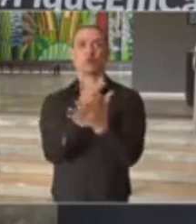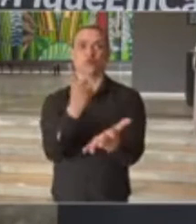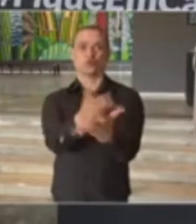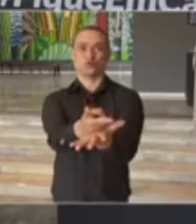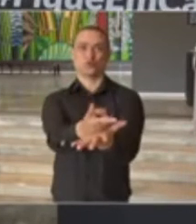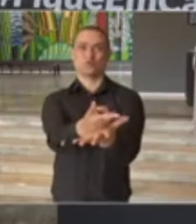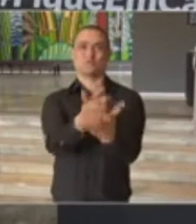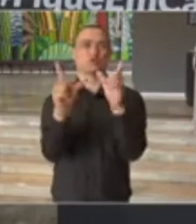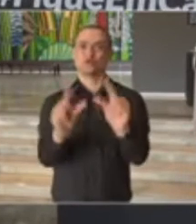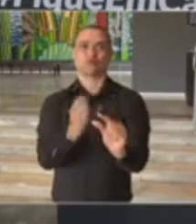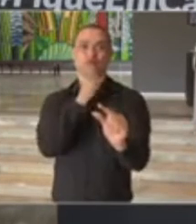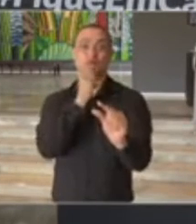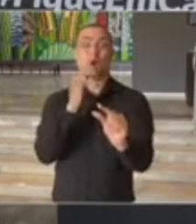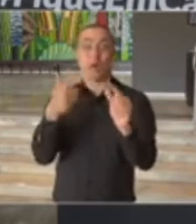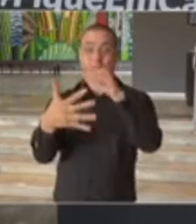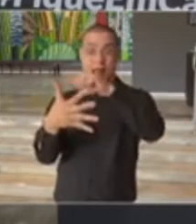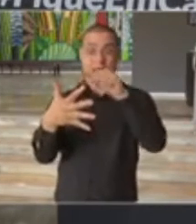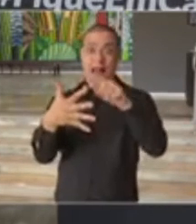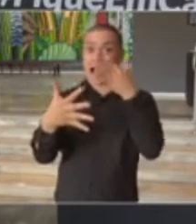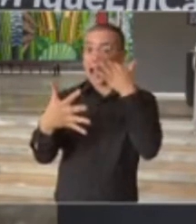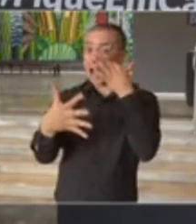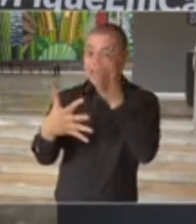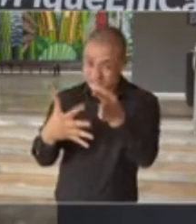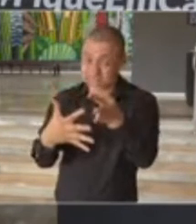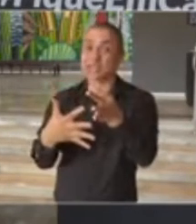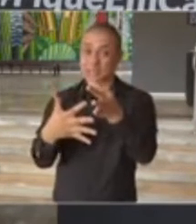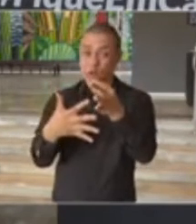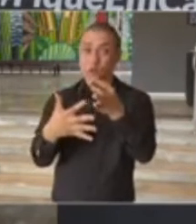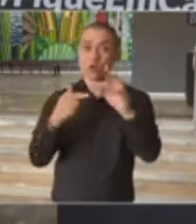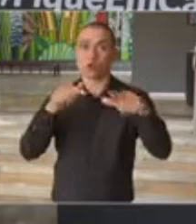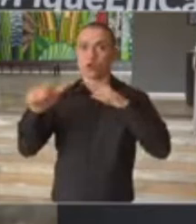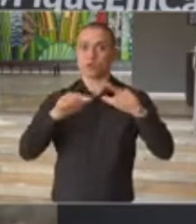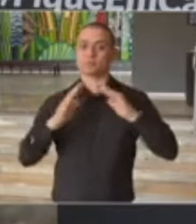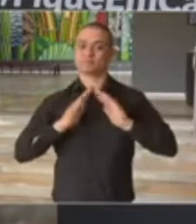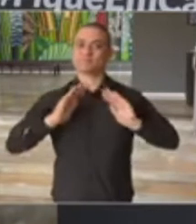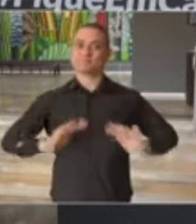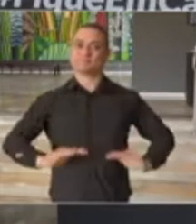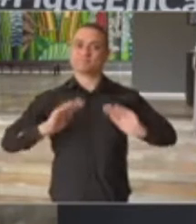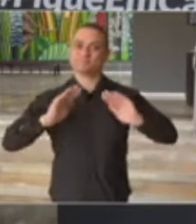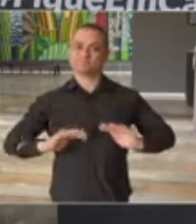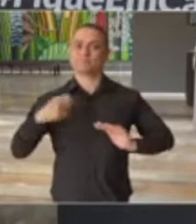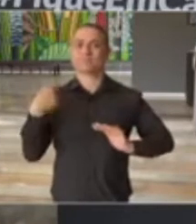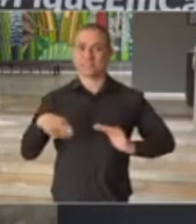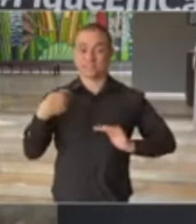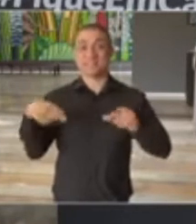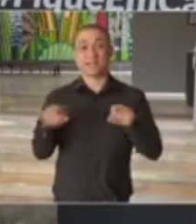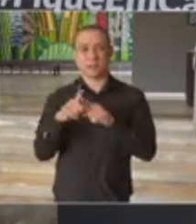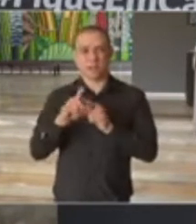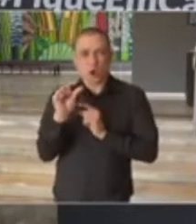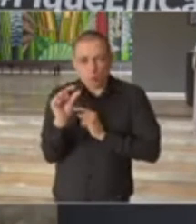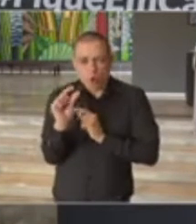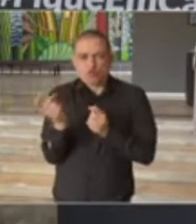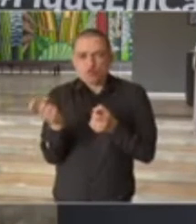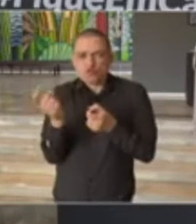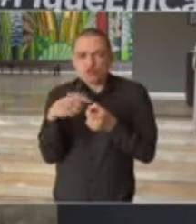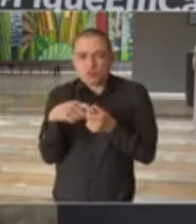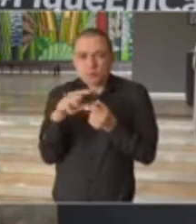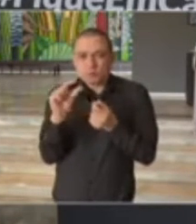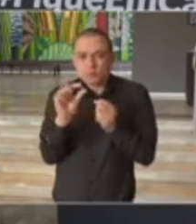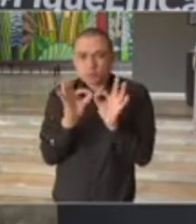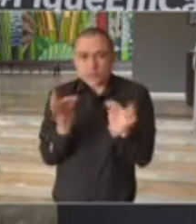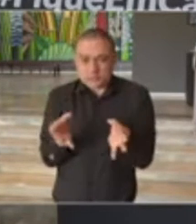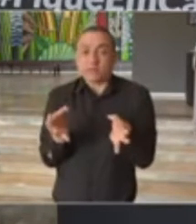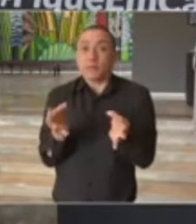precisa de uma atenção especial, manter o trabalho do isolamento e essa pequena retomada que está acontecendo,